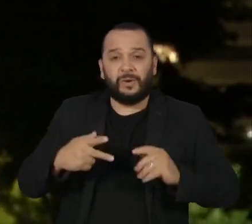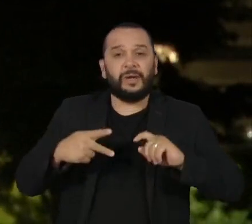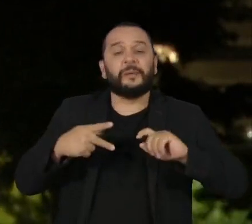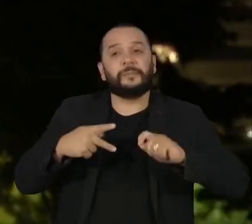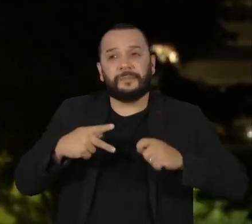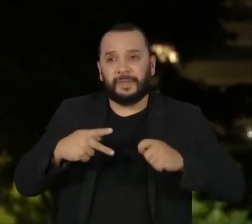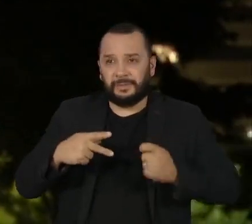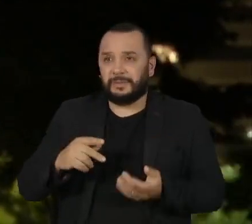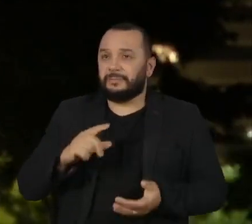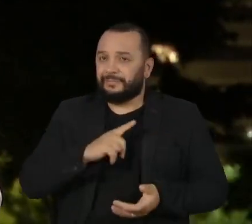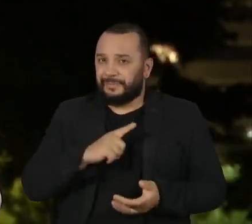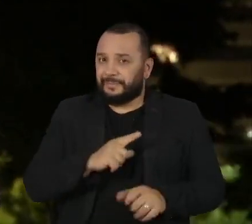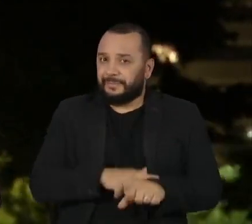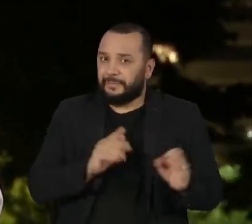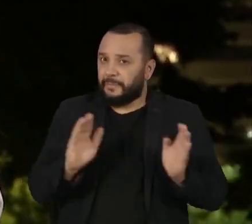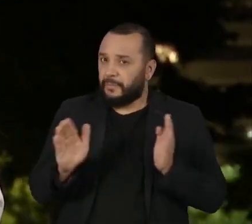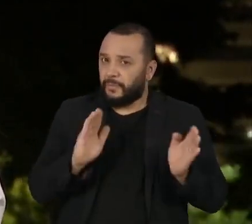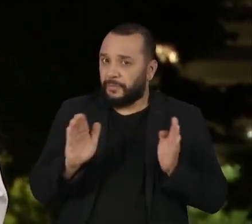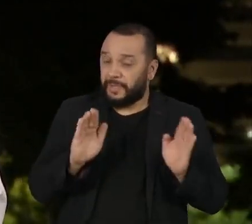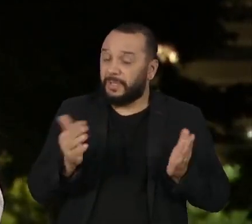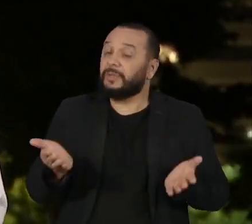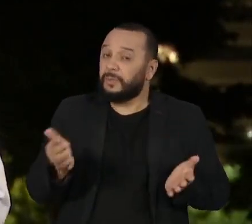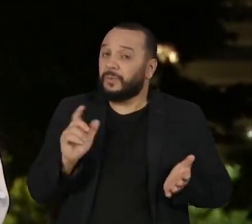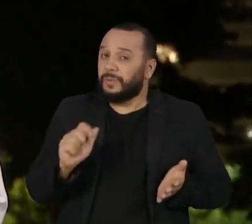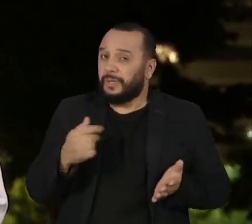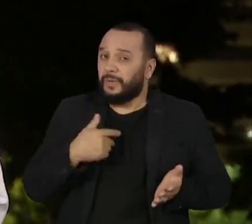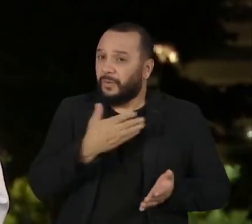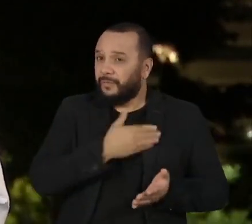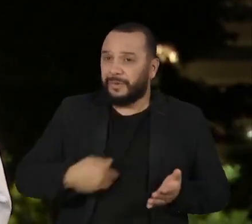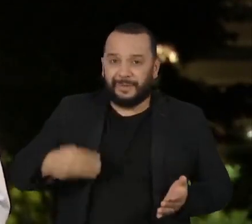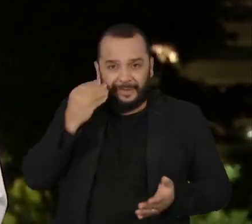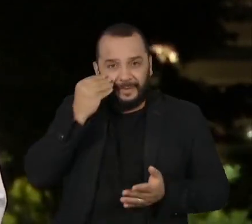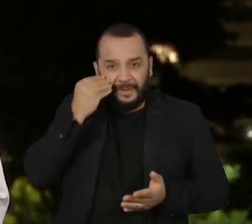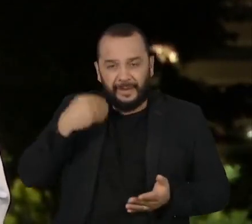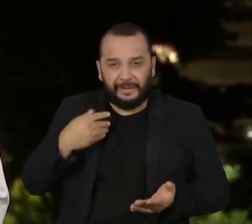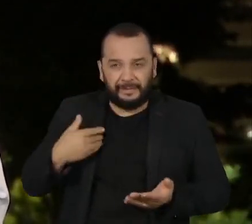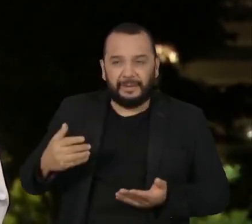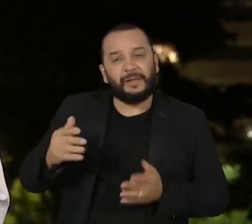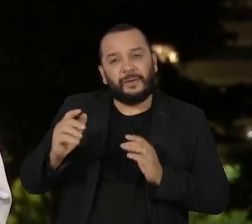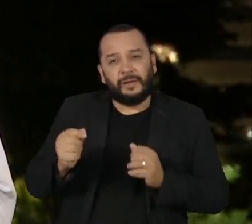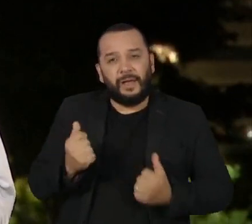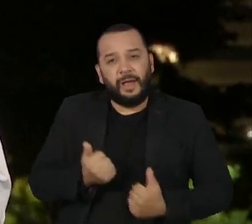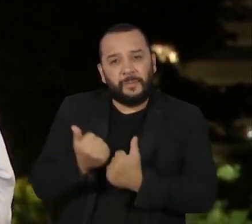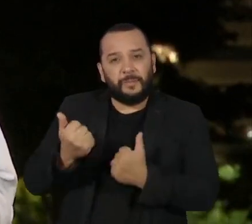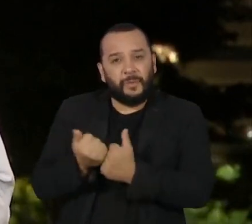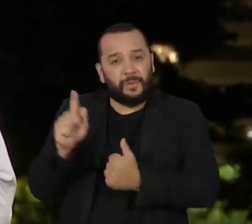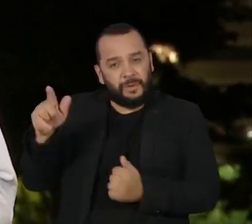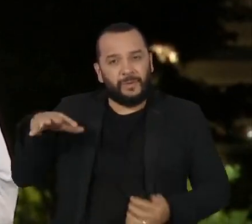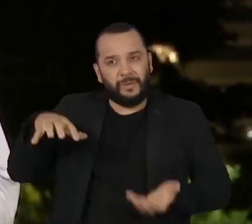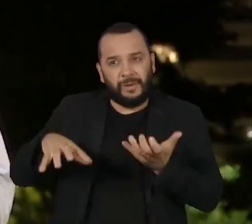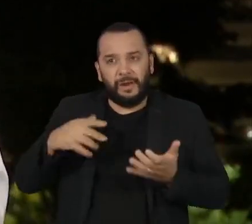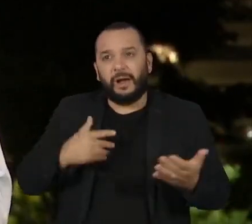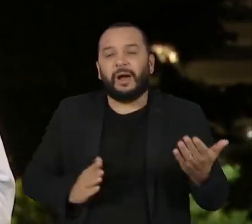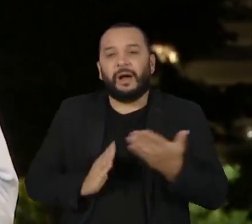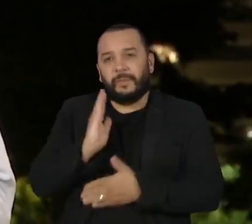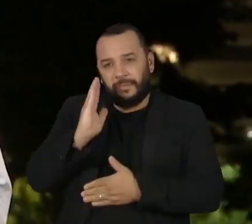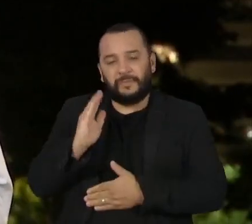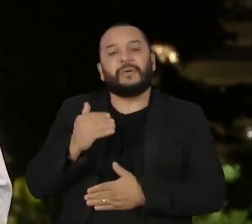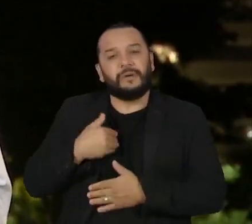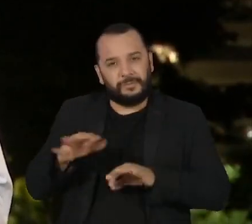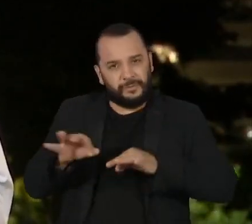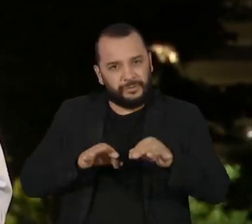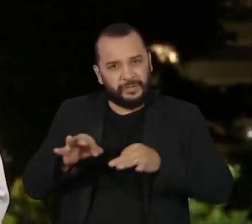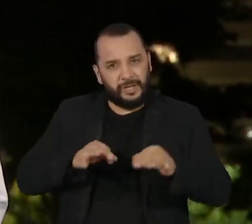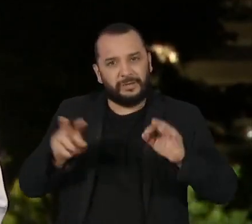justamente num momento crucial para o governo, que tenta ampliar a base de apoio do Congresso para aprovar os projetos da pauta